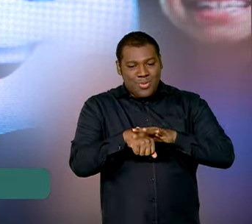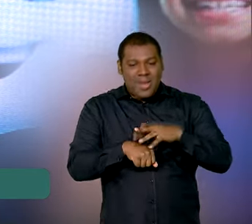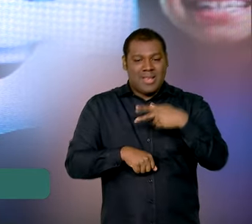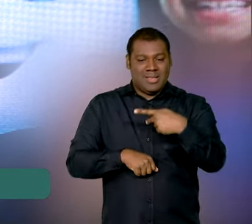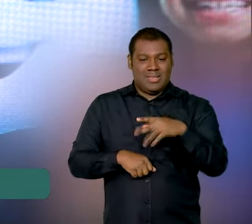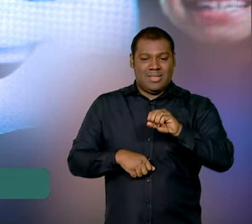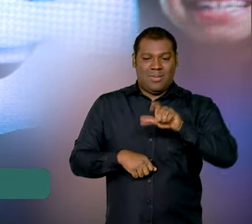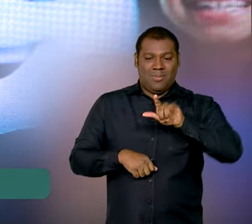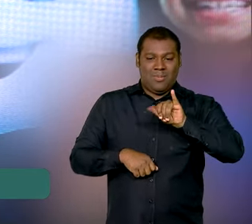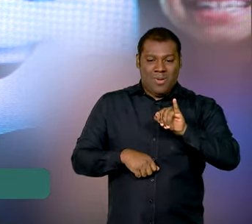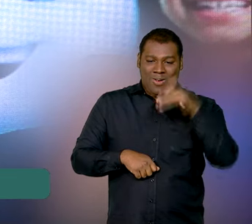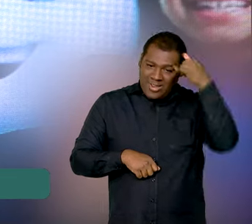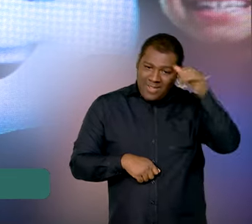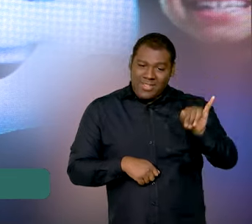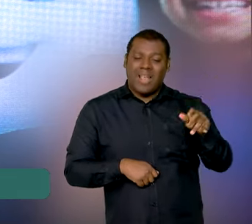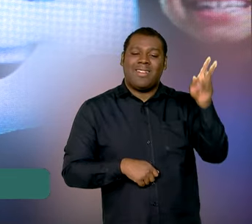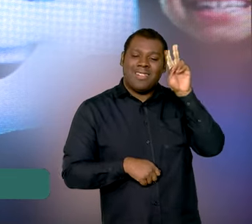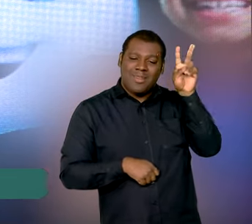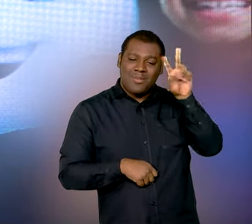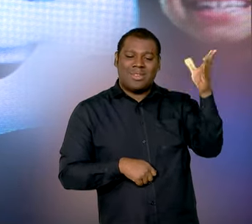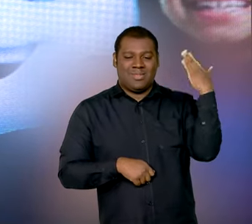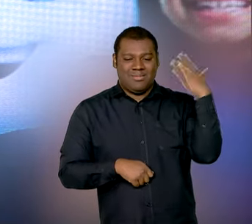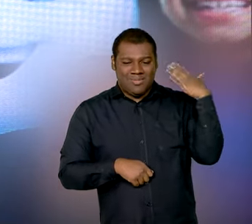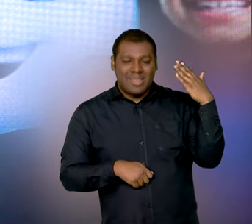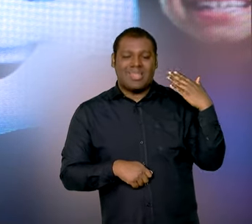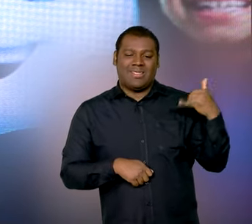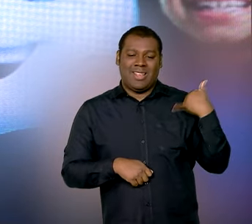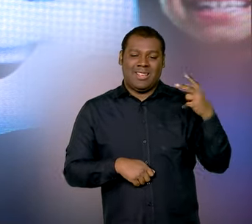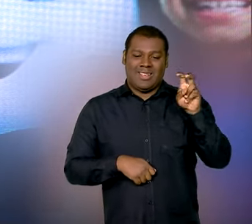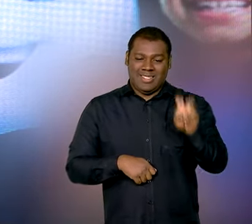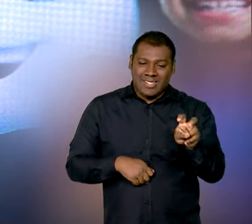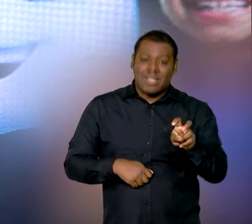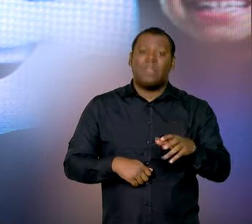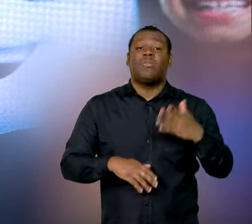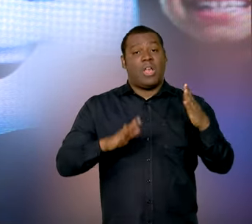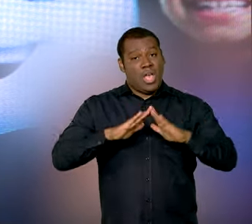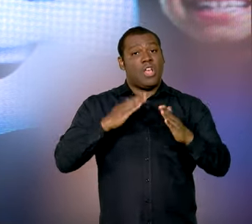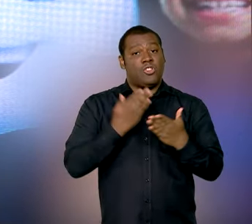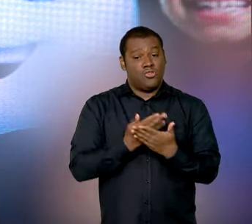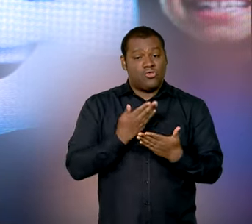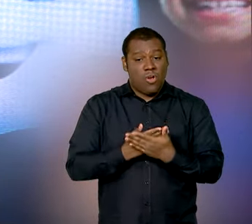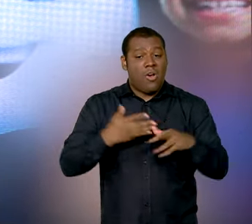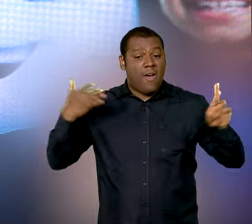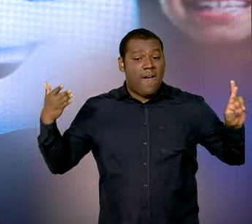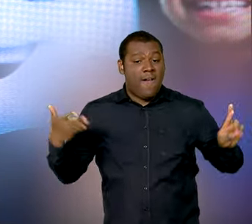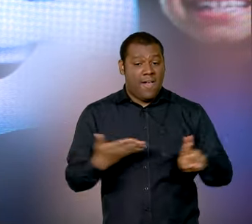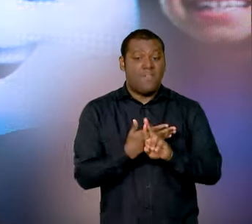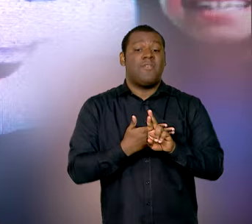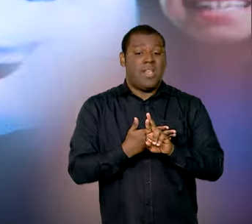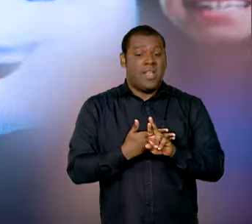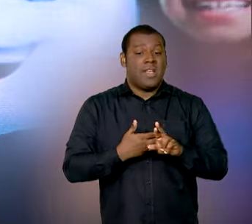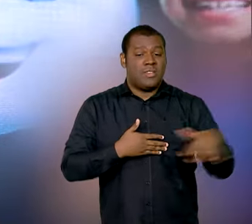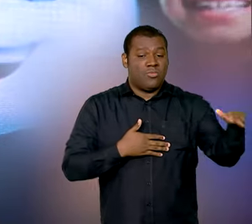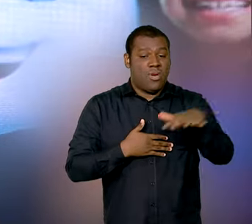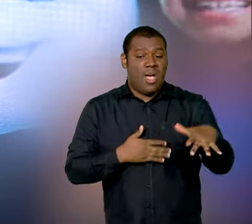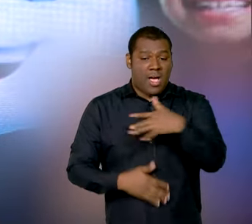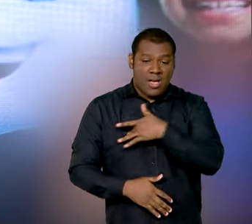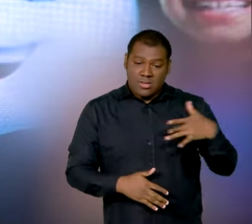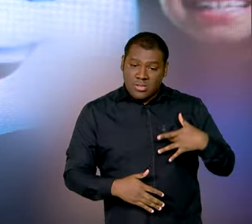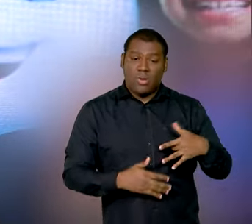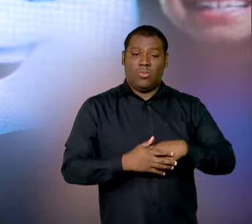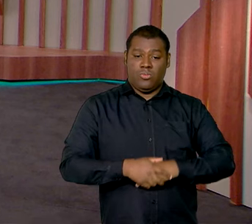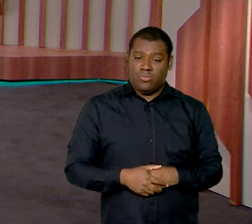dos meus 5 anos. A escola sempre foi um lugar central para a saúde e assim